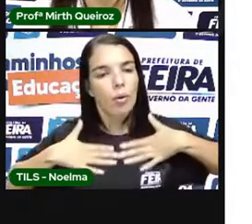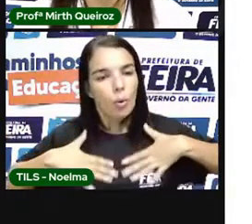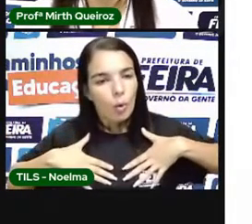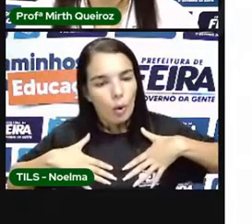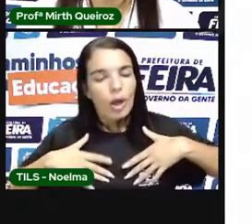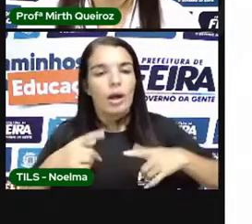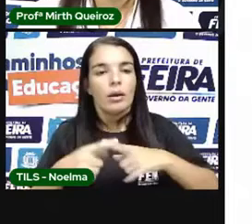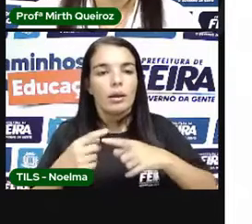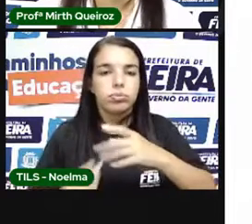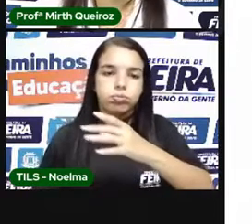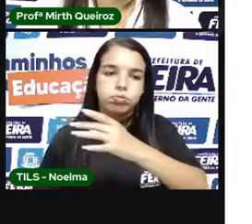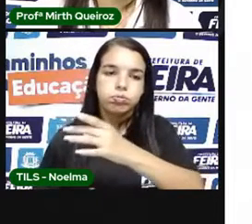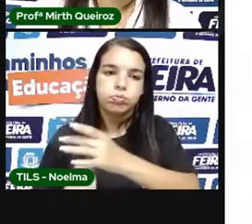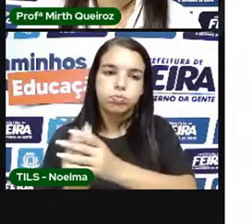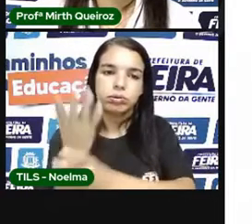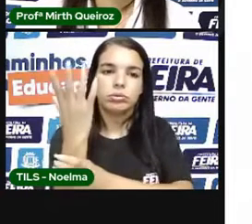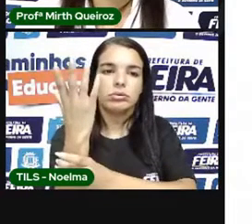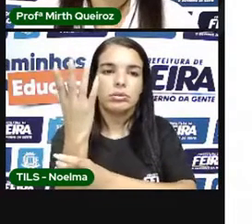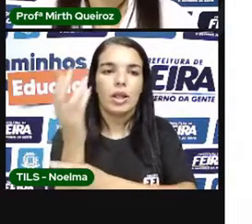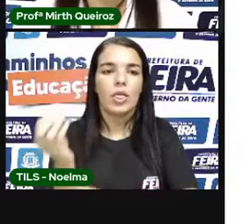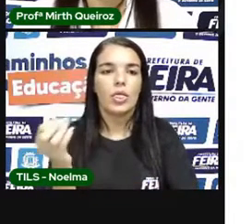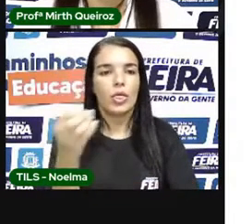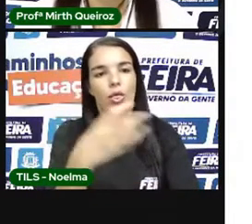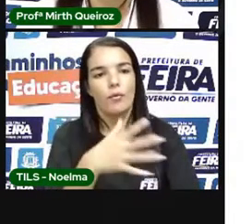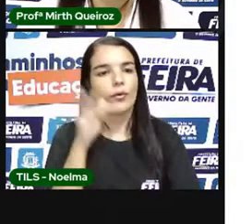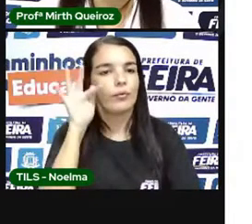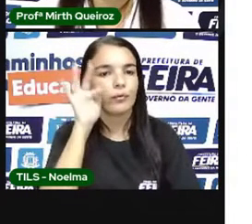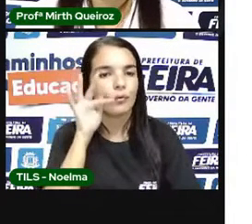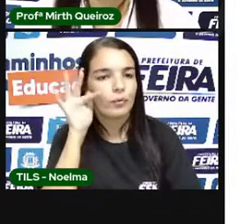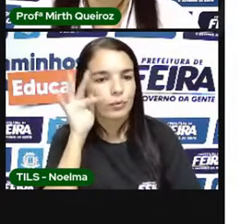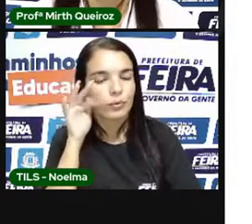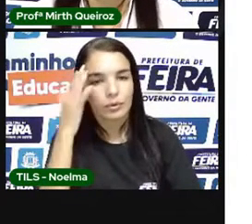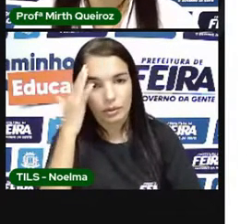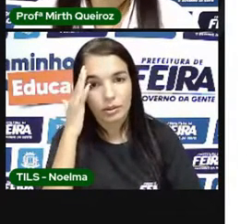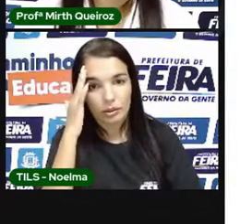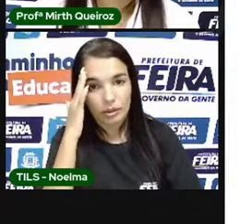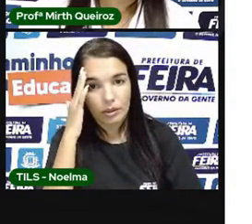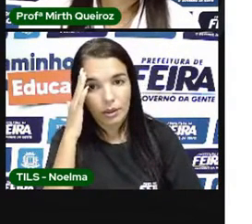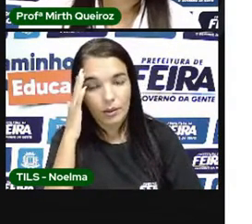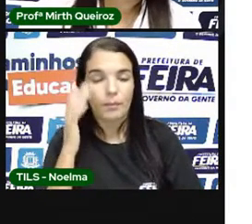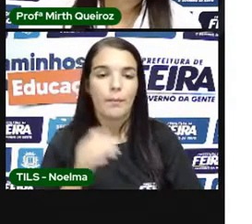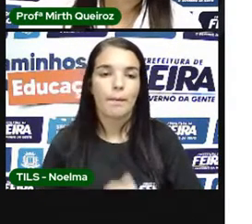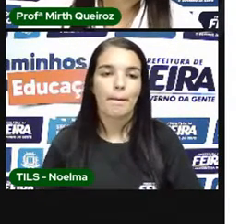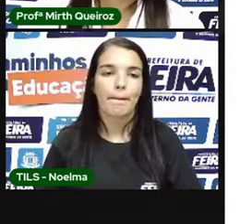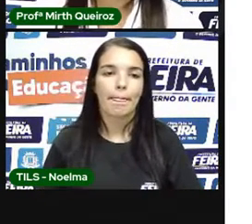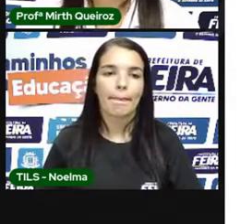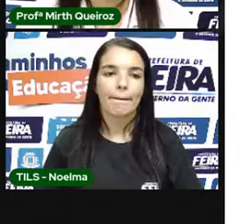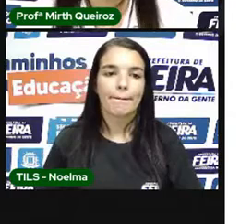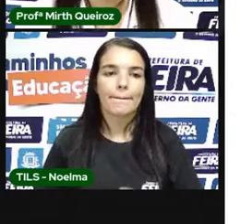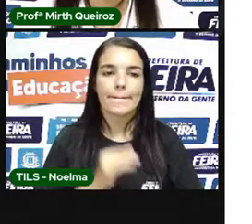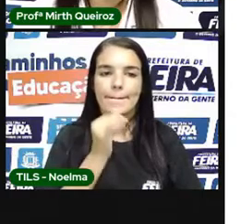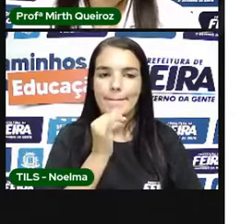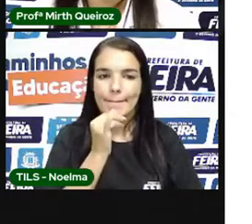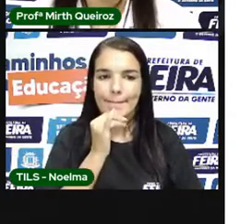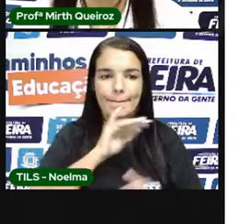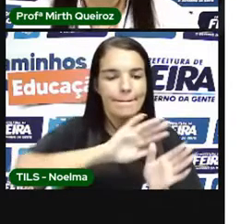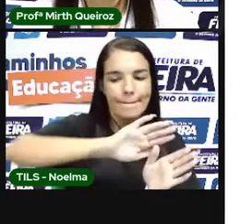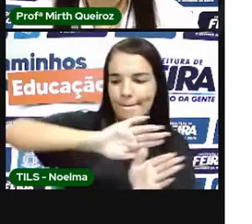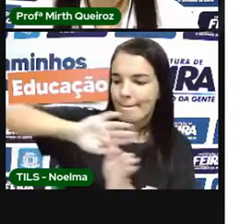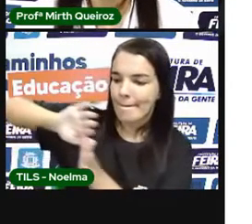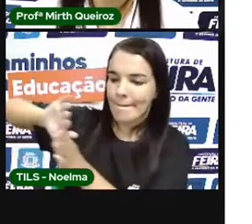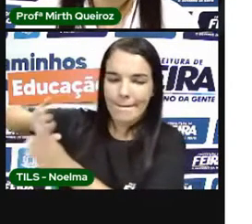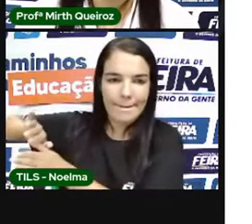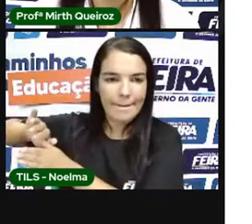Inclusive Dar novos frutos Então eu não posso Tirei uma plantação Já vou plantar